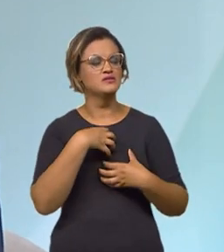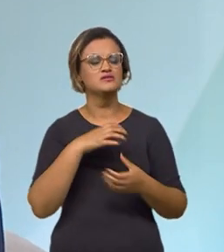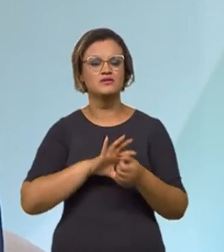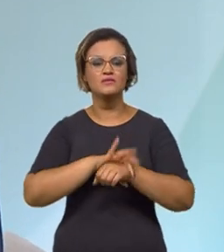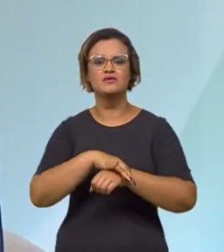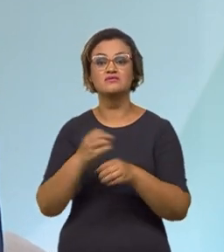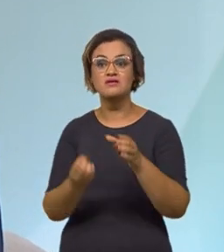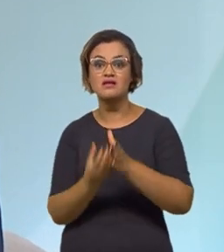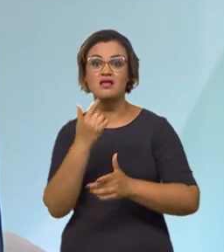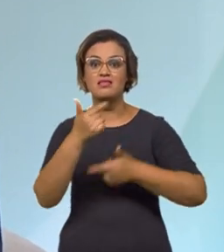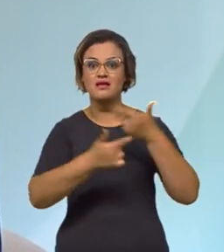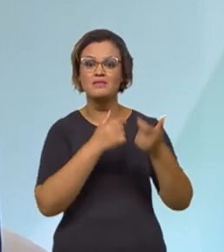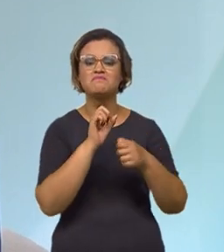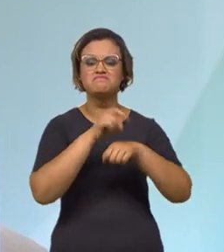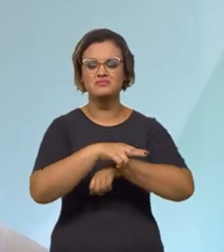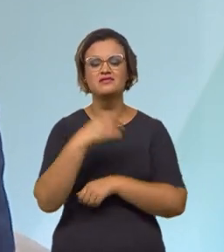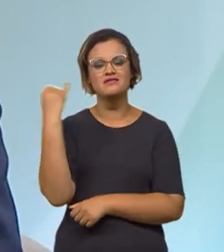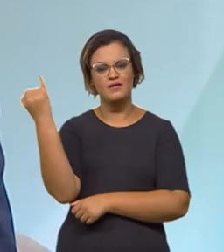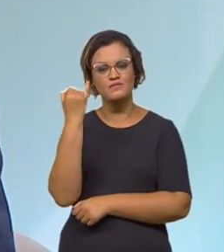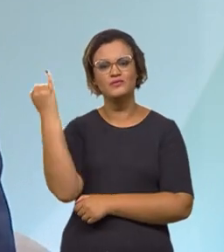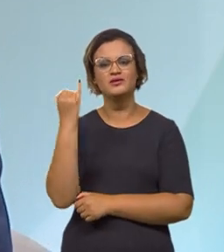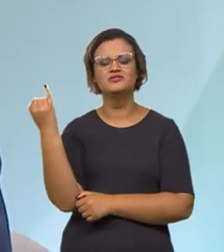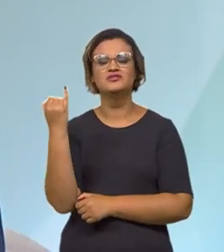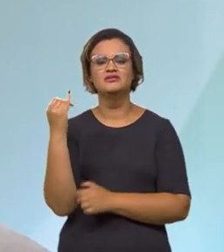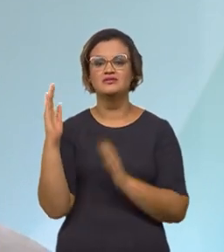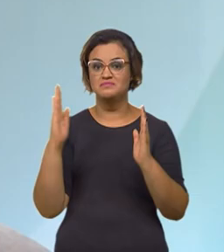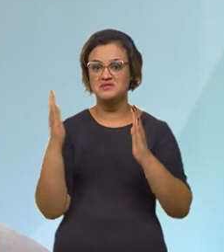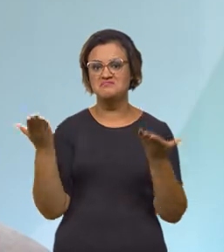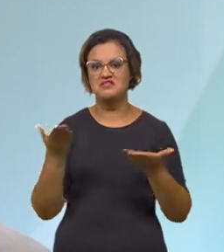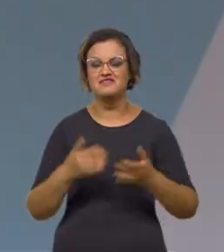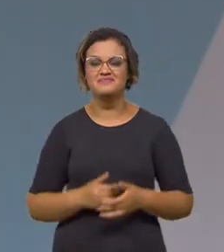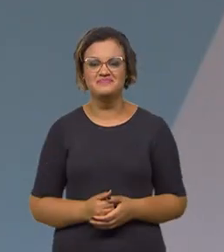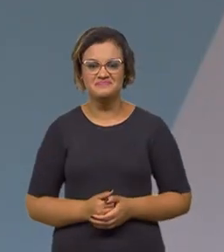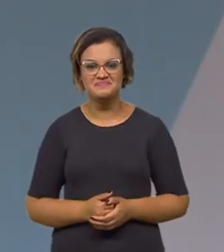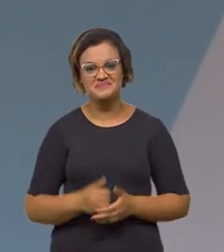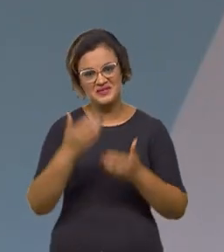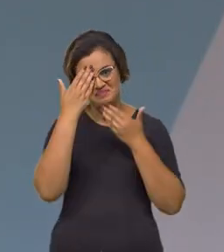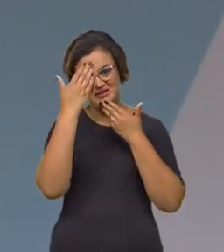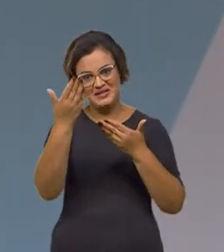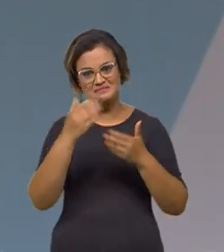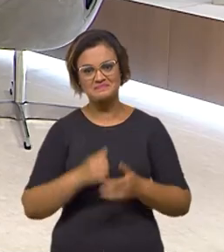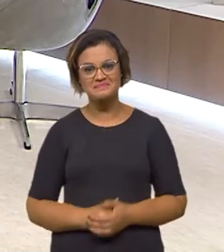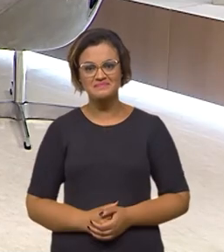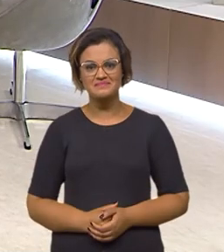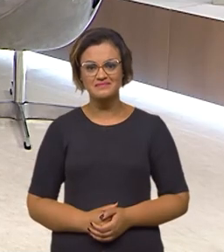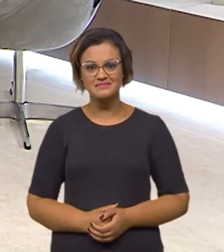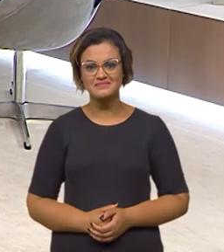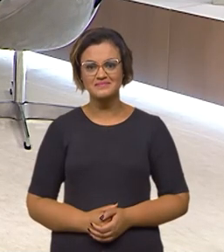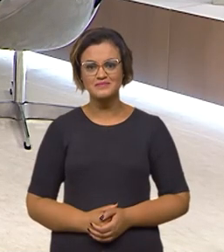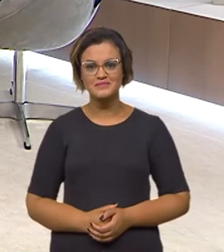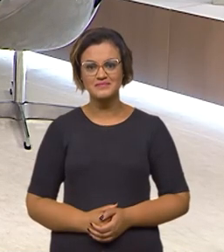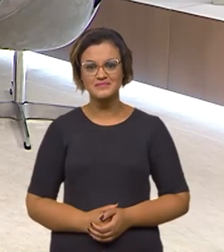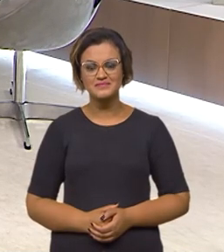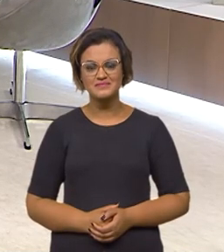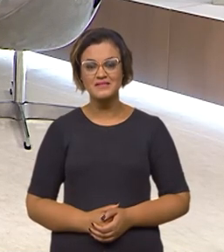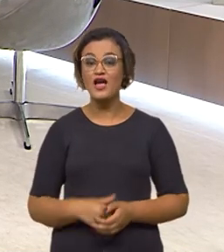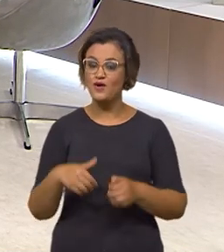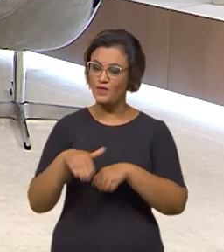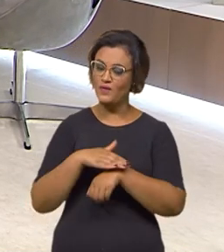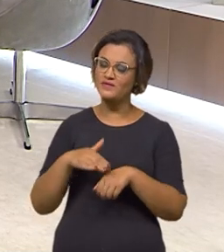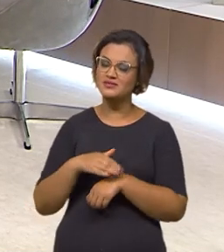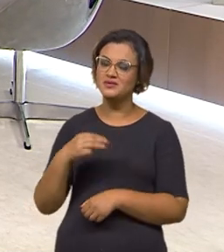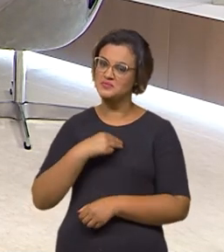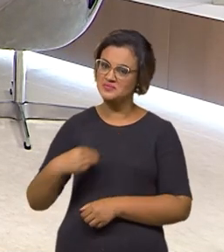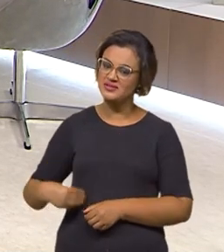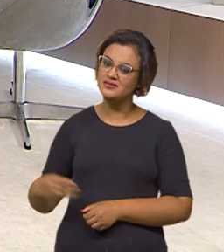geração de empregos, que é tão importante nesses últimos anos. Obrigado, ministro. Eu conversei com o